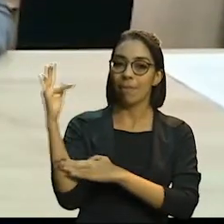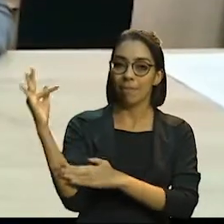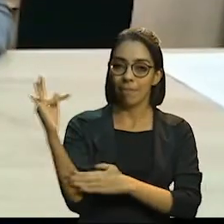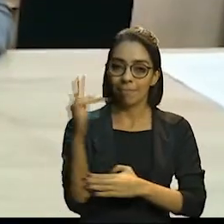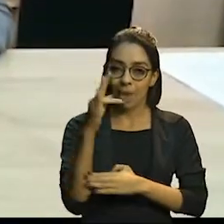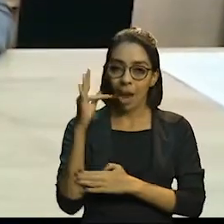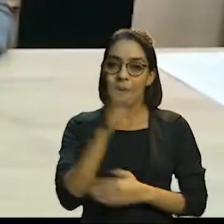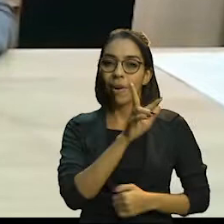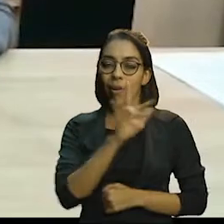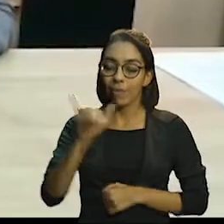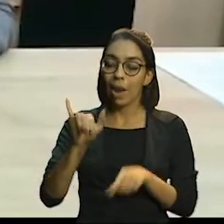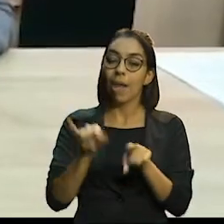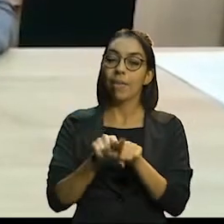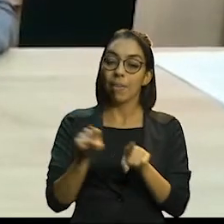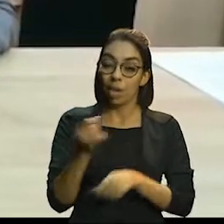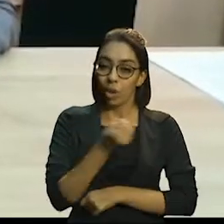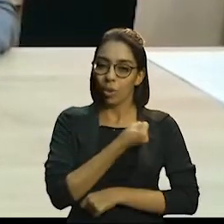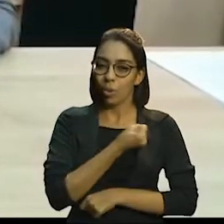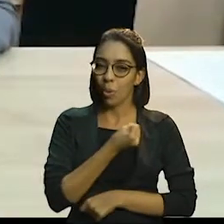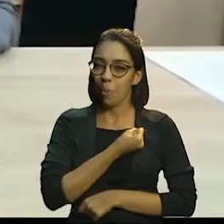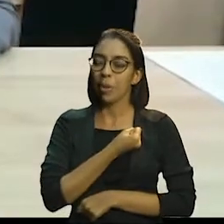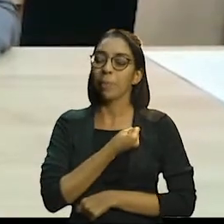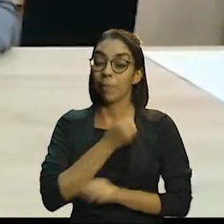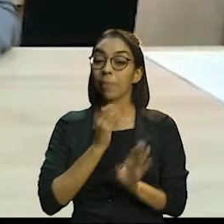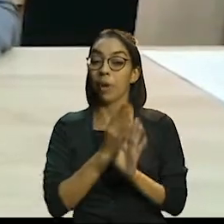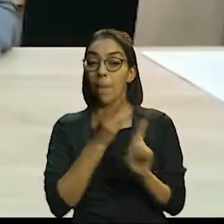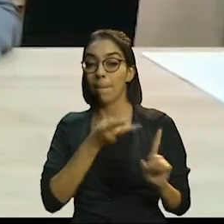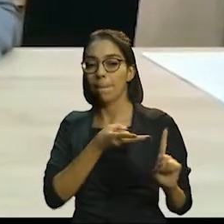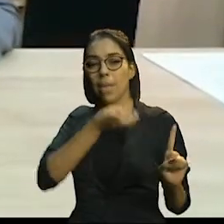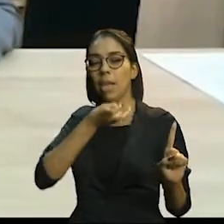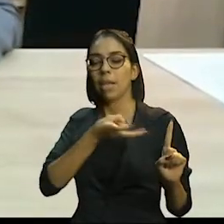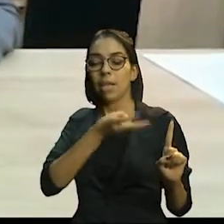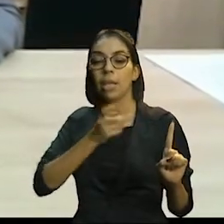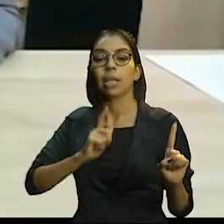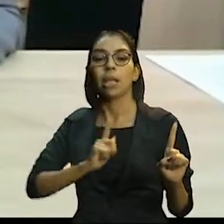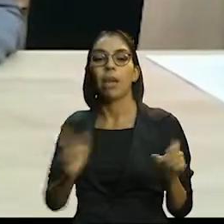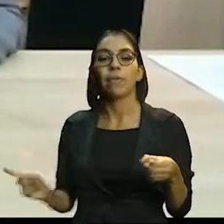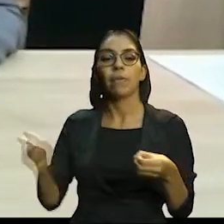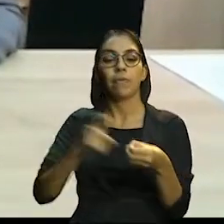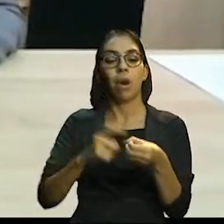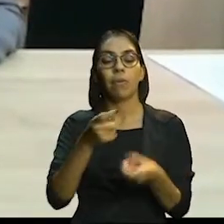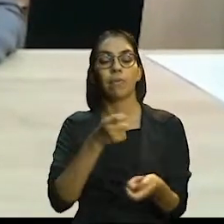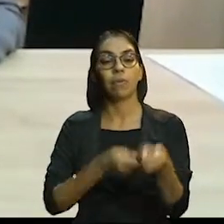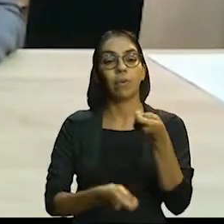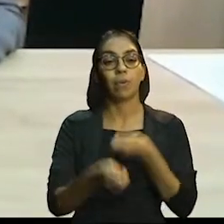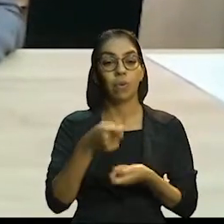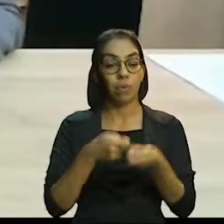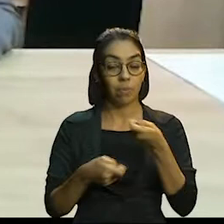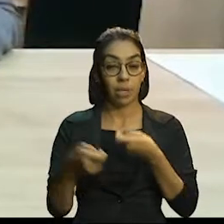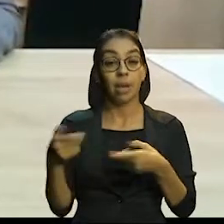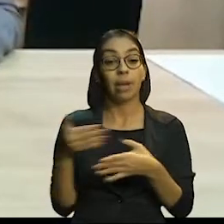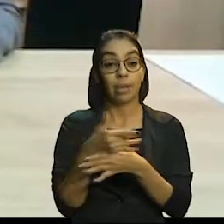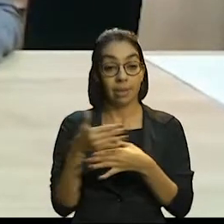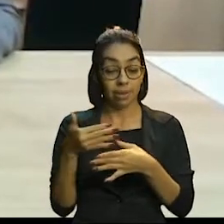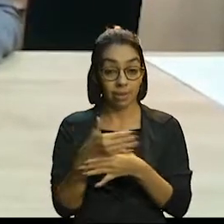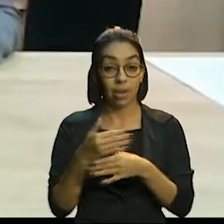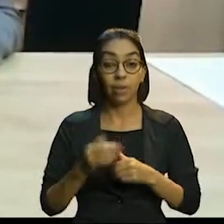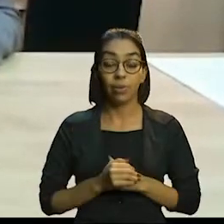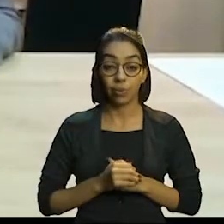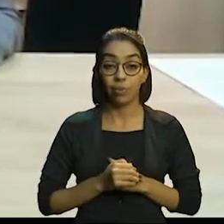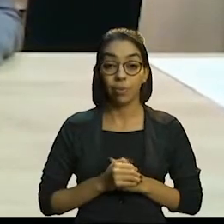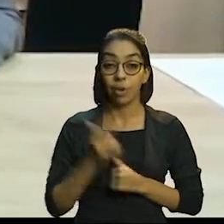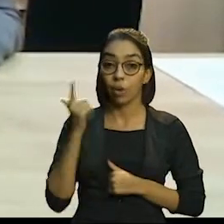números também advêm do processo gradual de retomada da economia, em virtude do